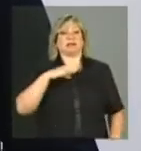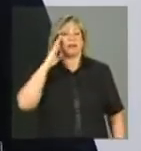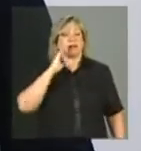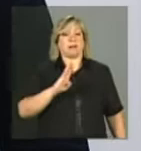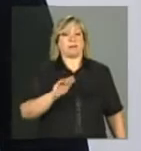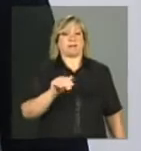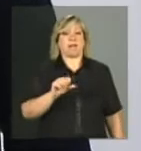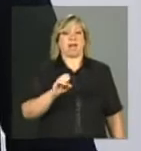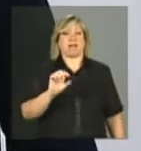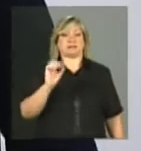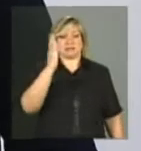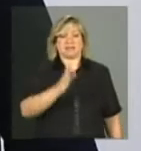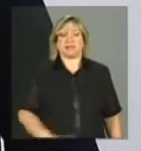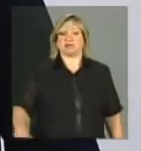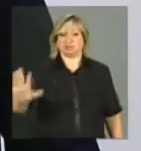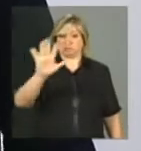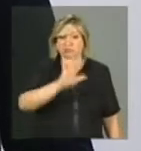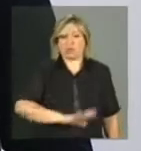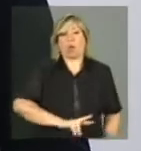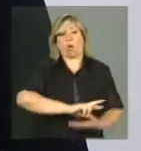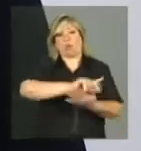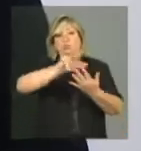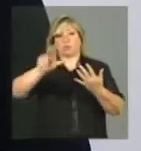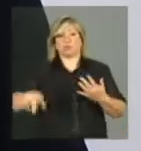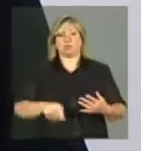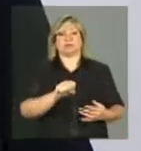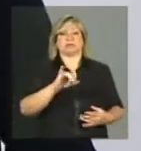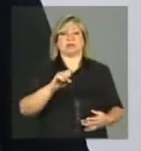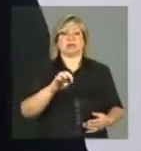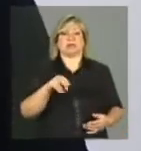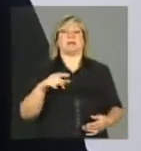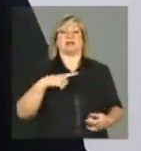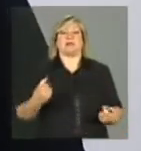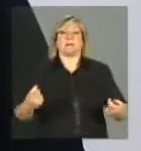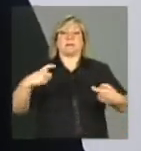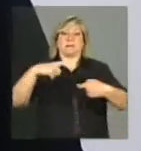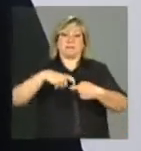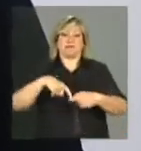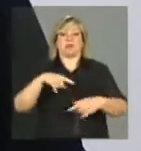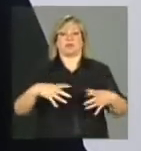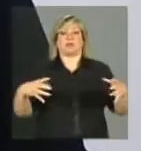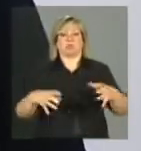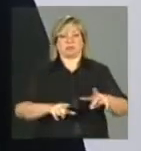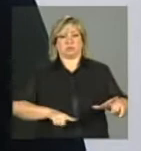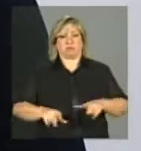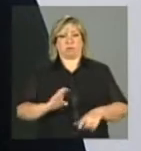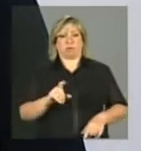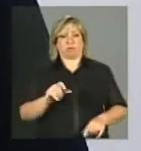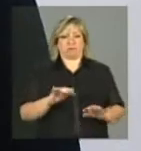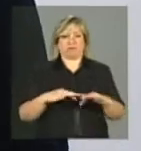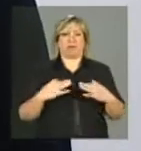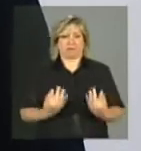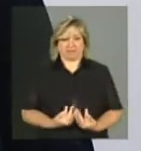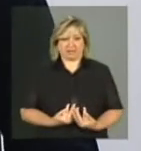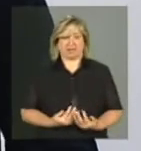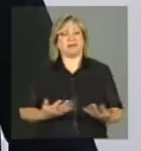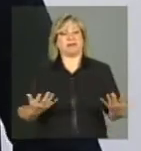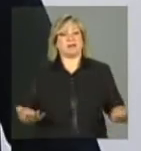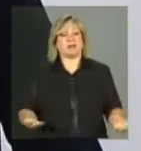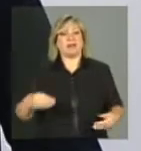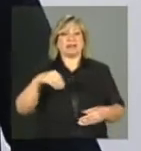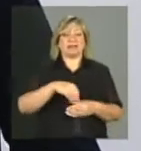e, portanto, nos demais sistemas que fazem parte do conjunto da gestão do programa Bolsa Família. Então, dentro desses